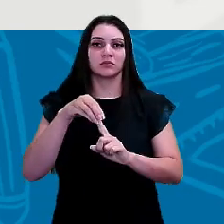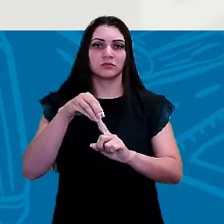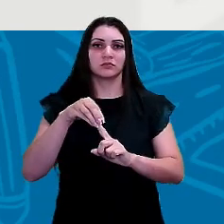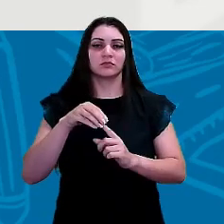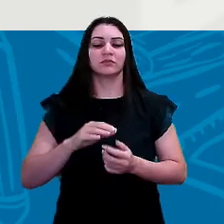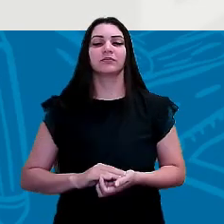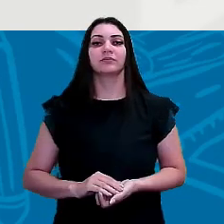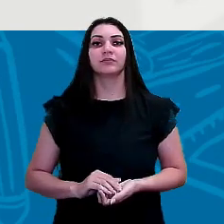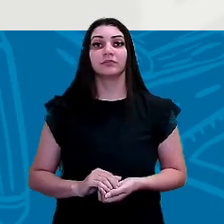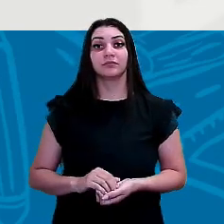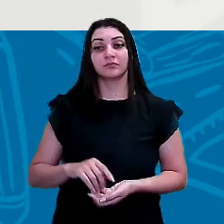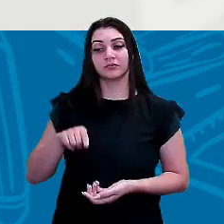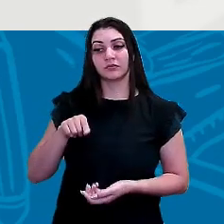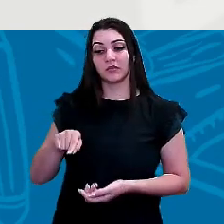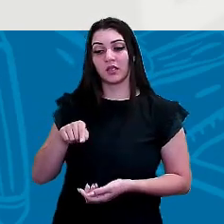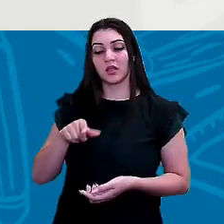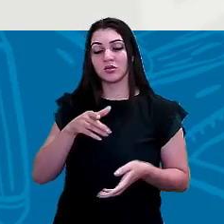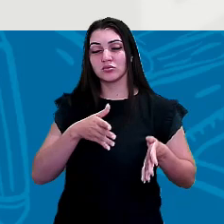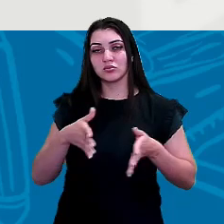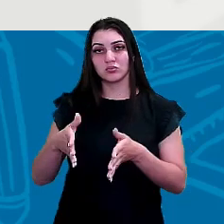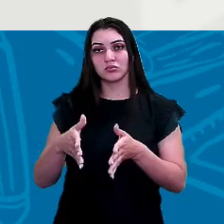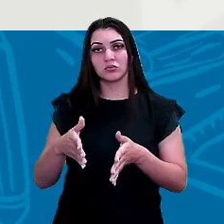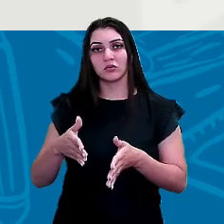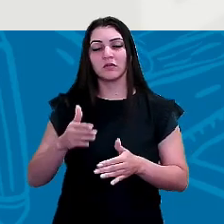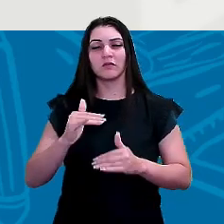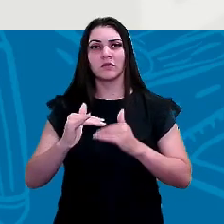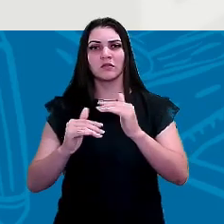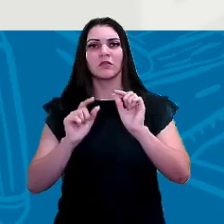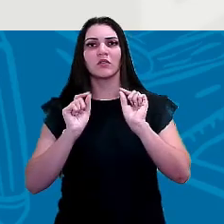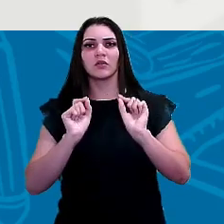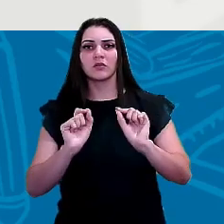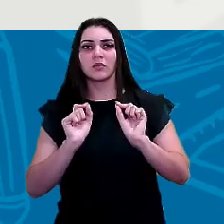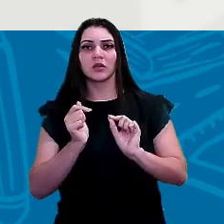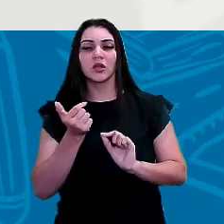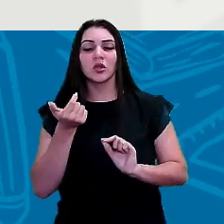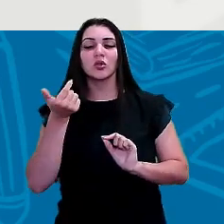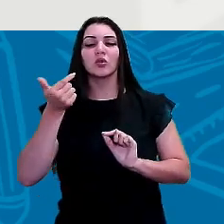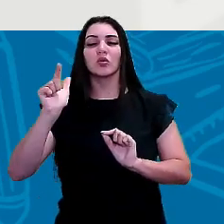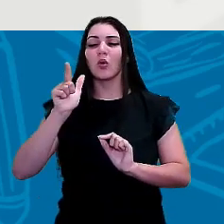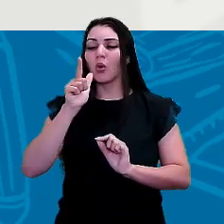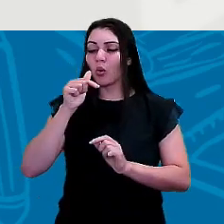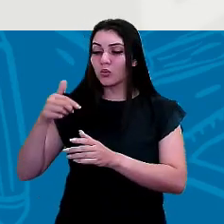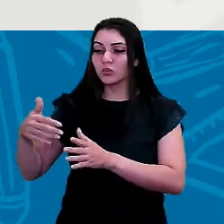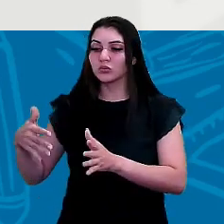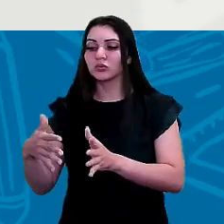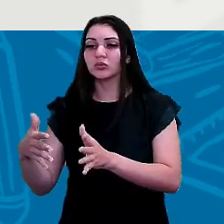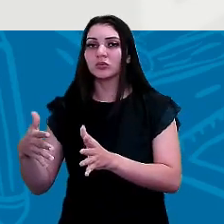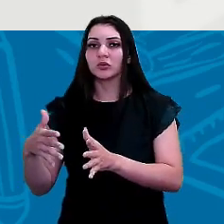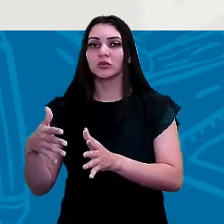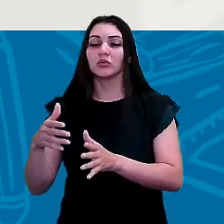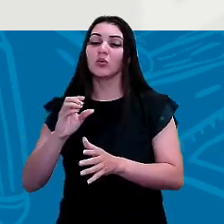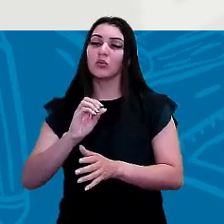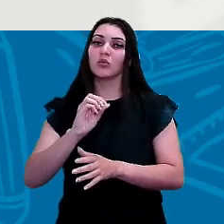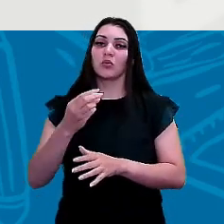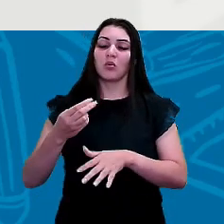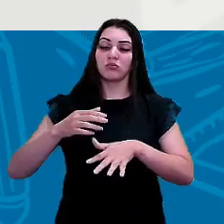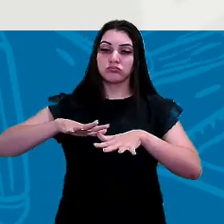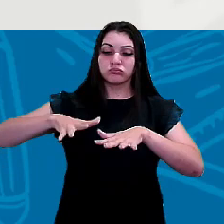e esse curso ele vai desembocar em outro rio no lago ou no mar né?